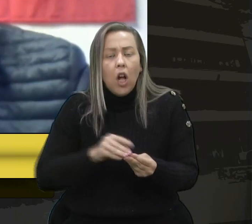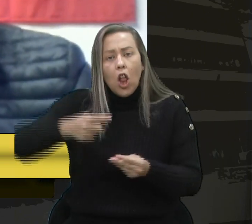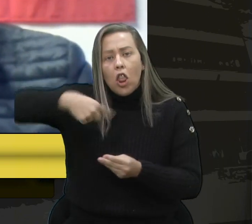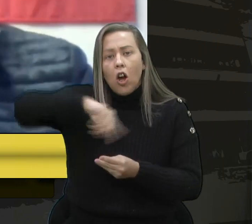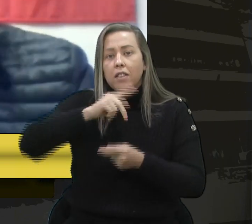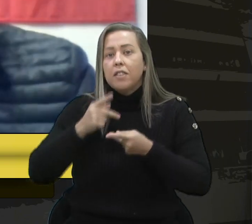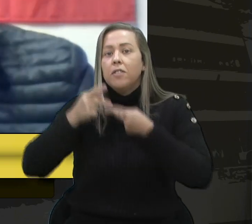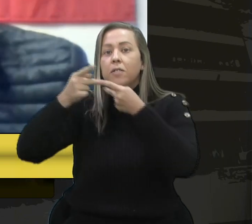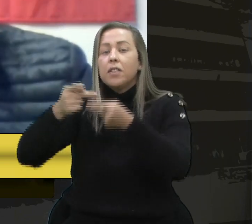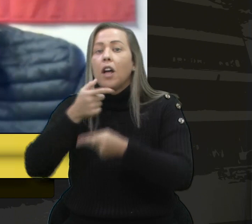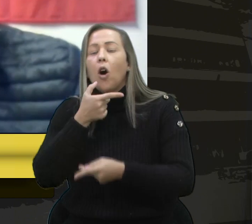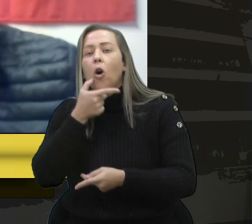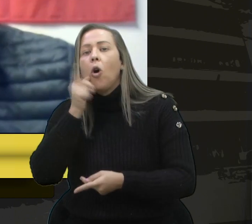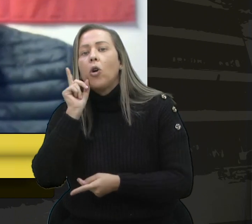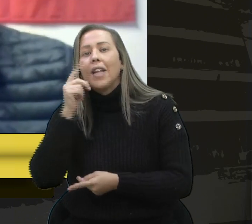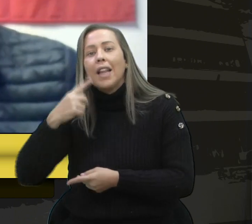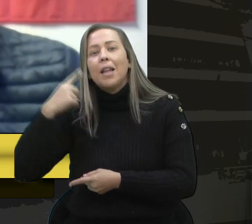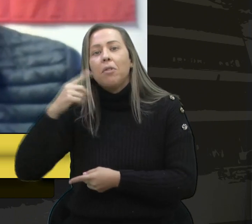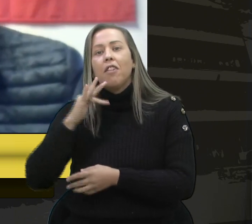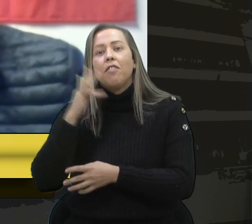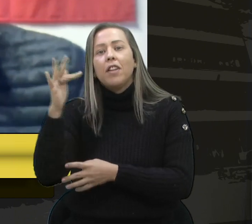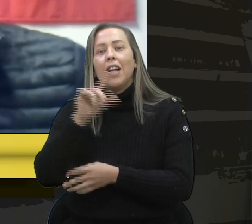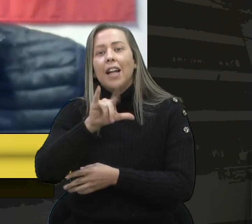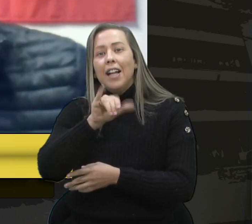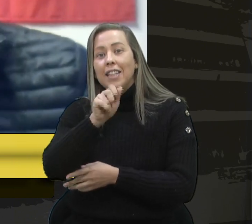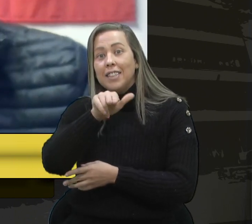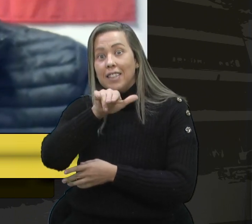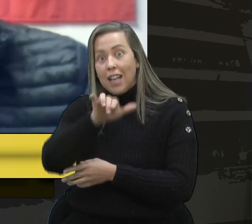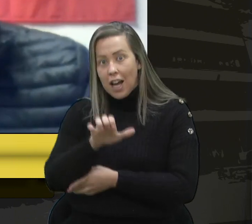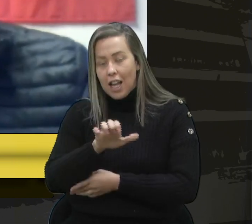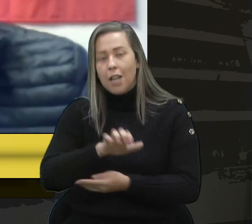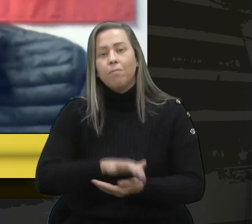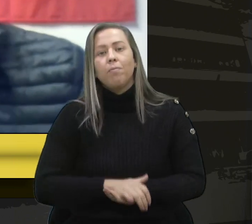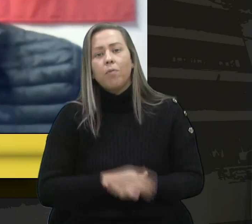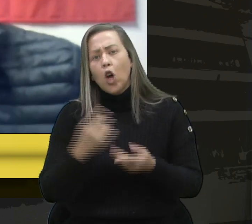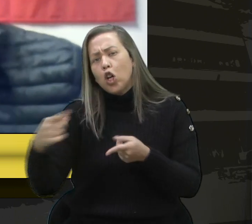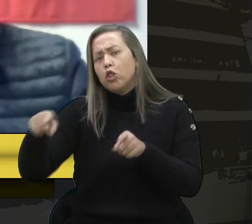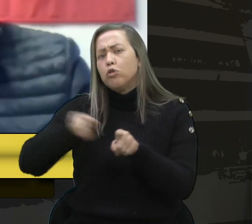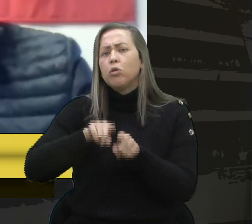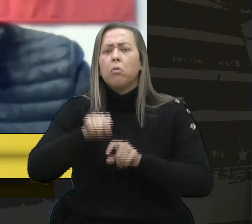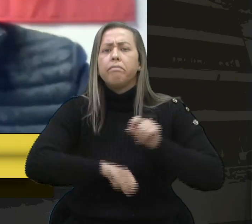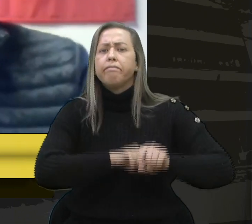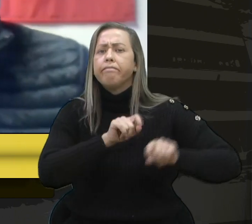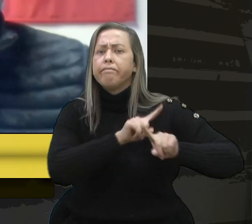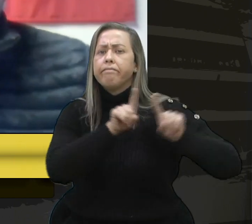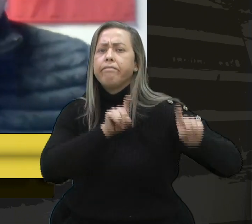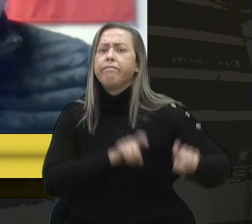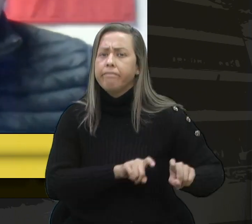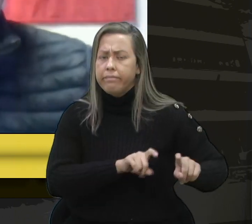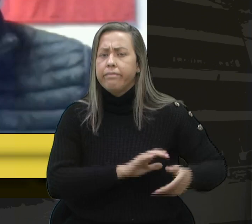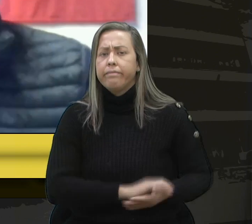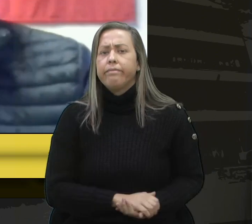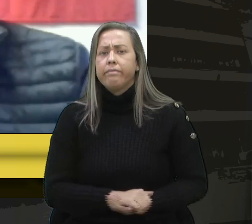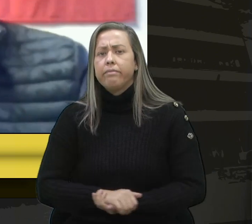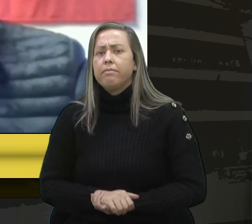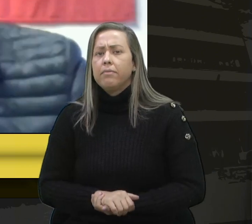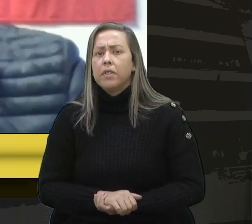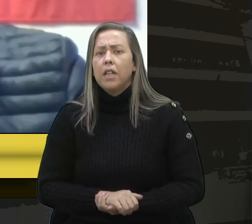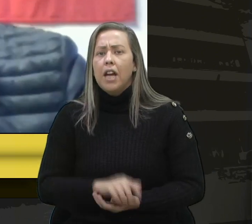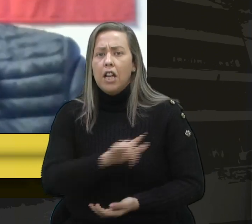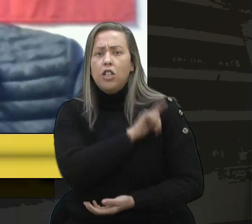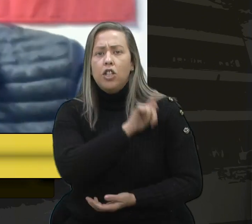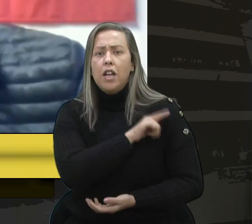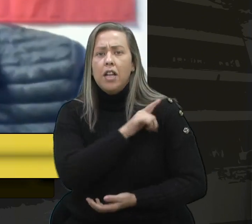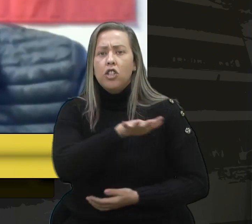visita ontem à deputada federal Lisiane Baier, juntamente com o gerente